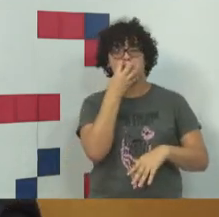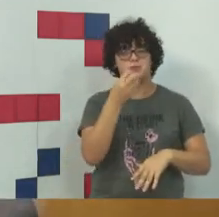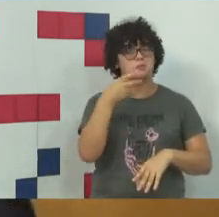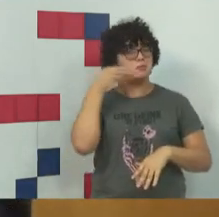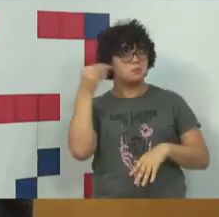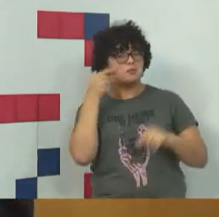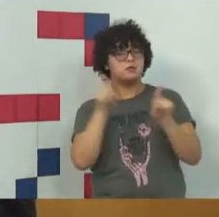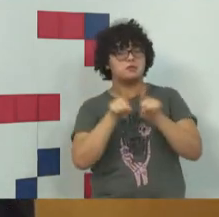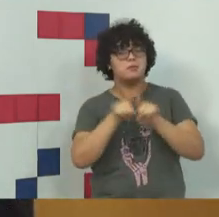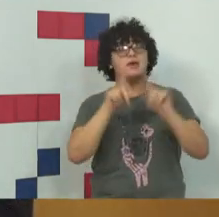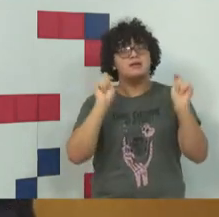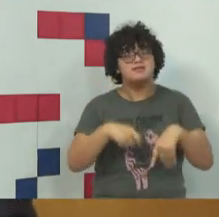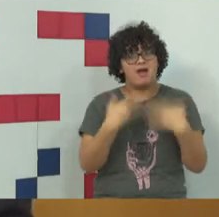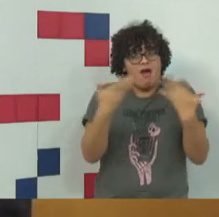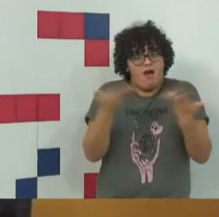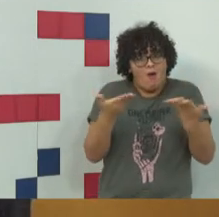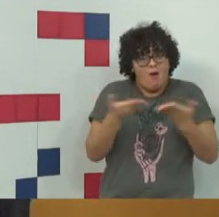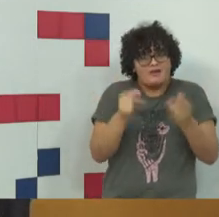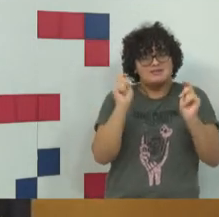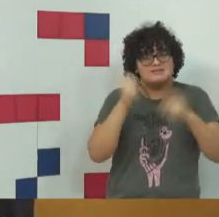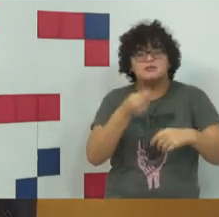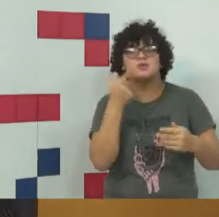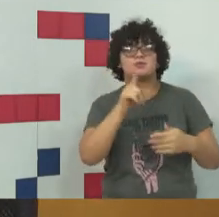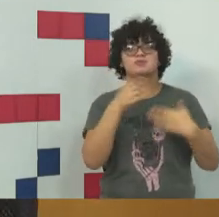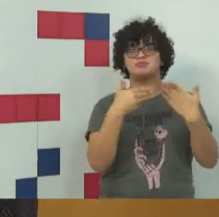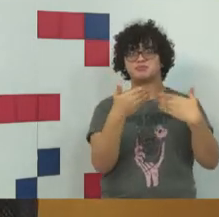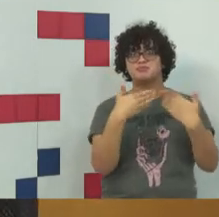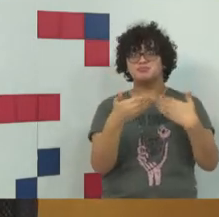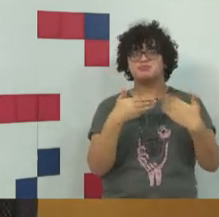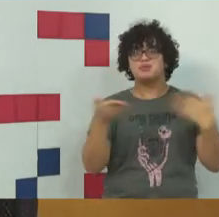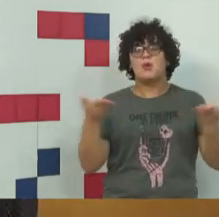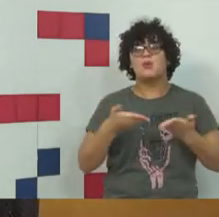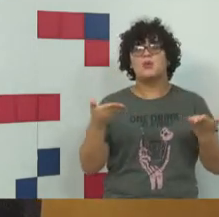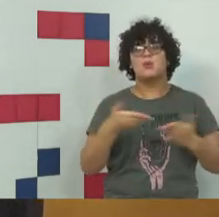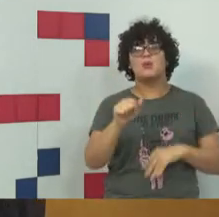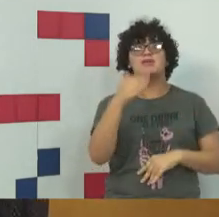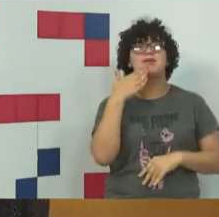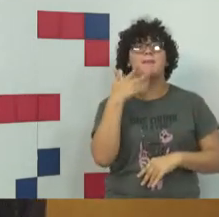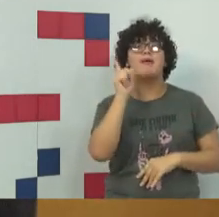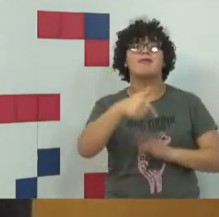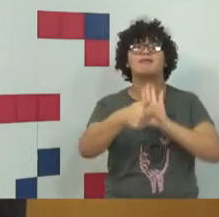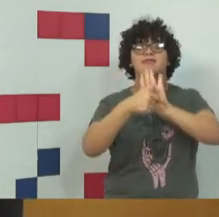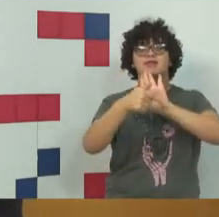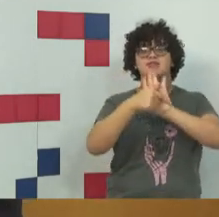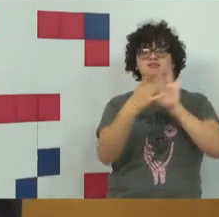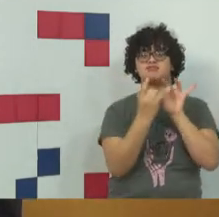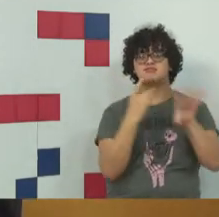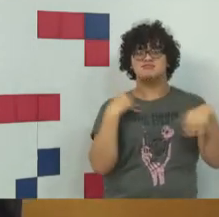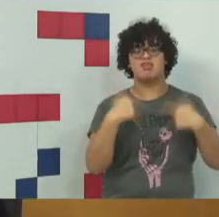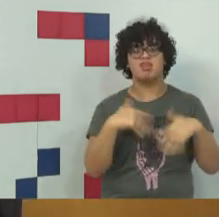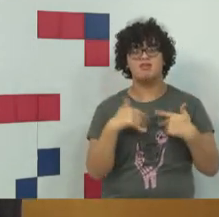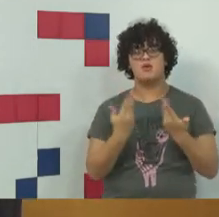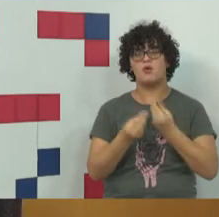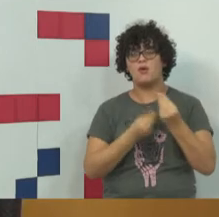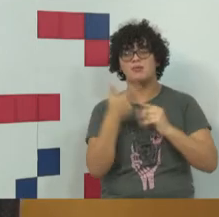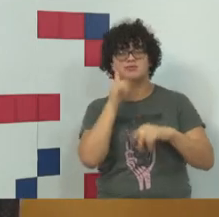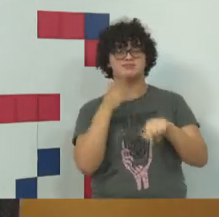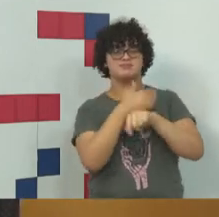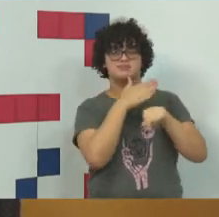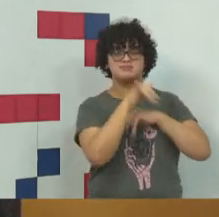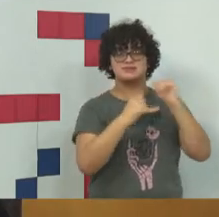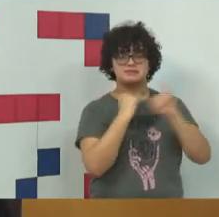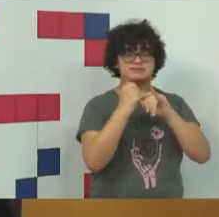São palestrantes de peso para debater a questão dos crimes digitais. É questão, hoje,